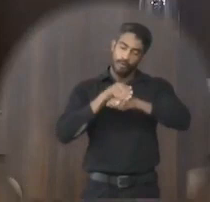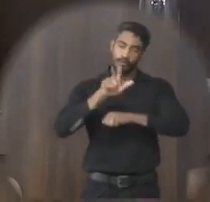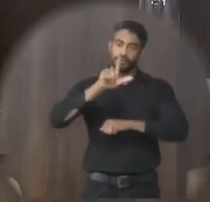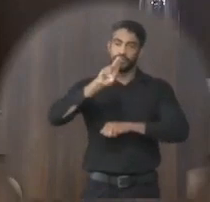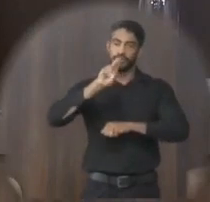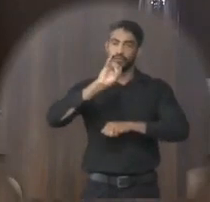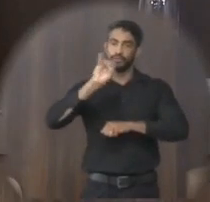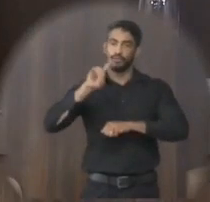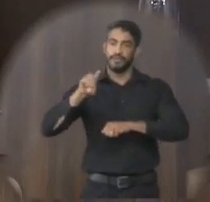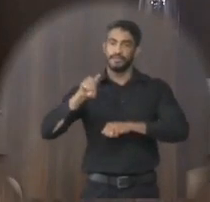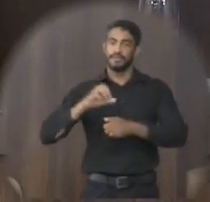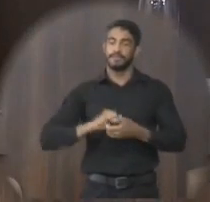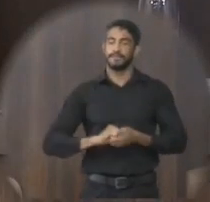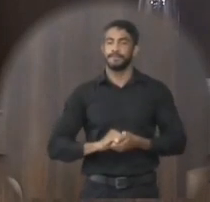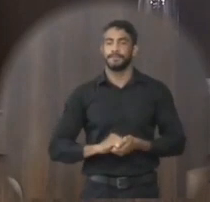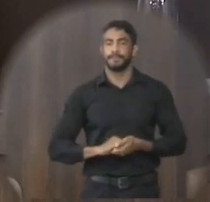noite.